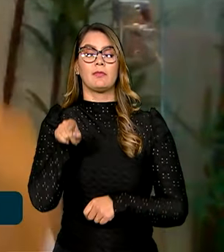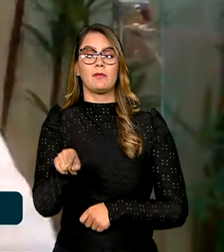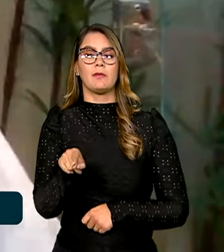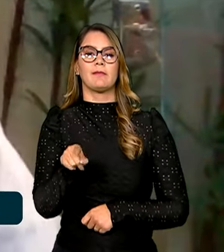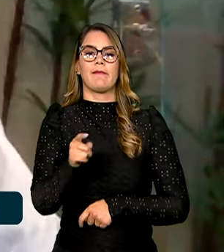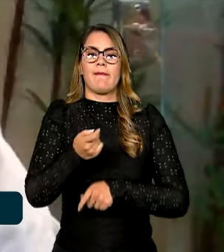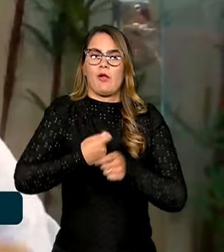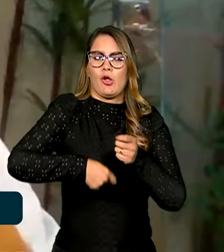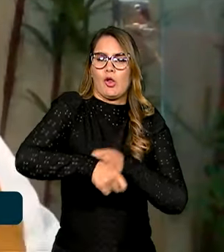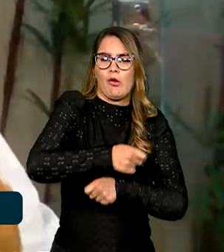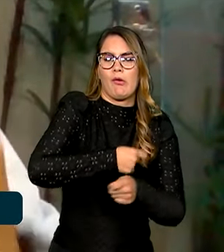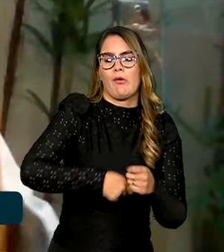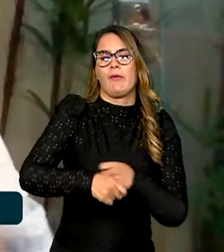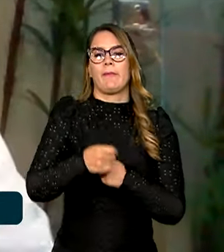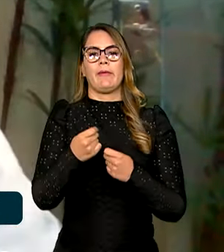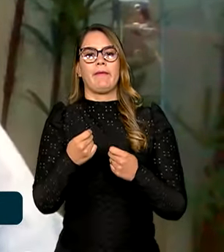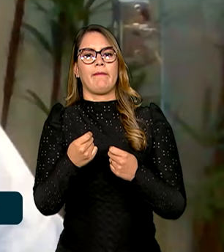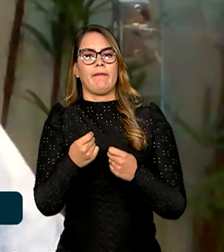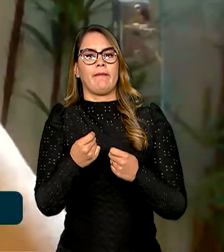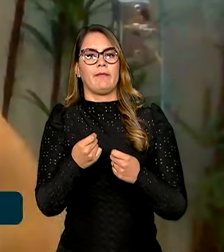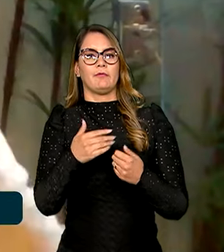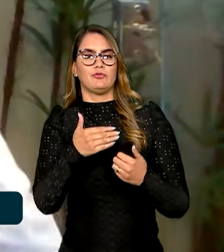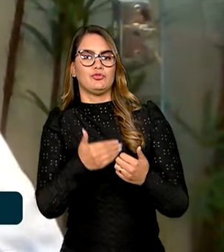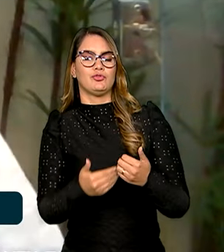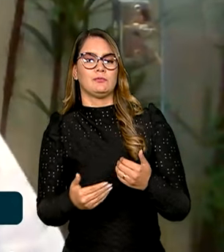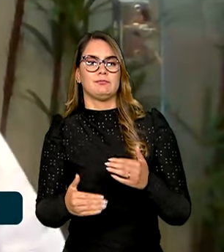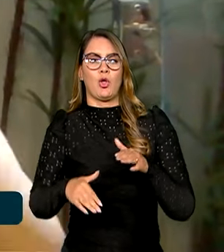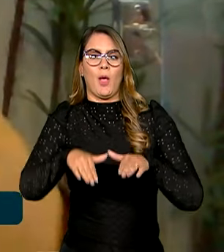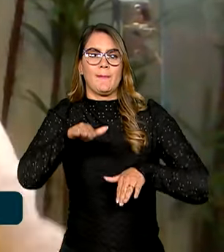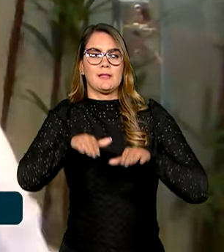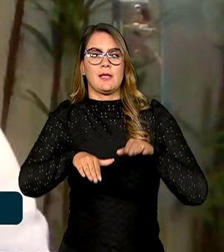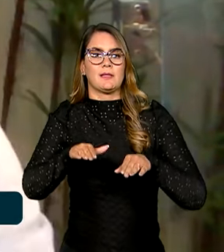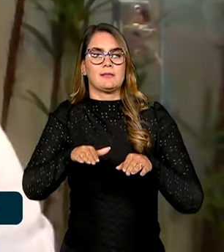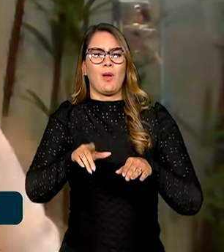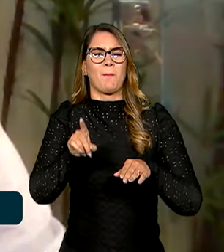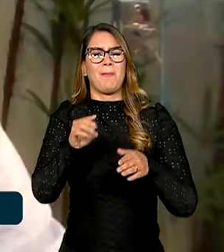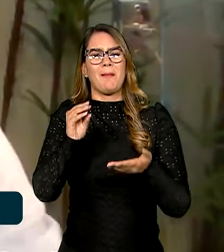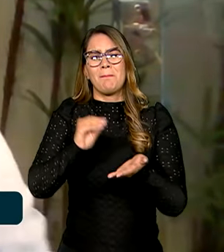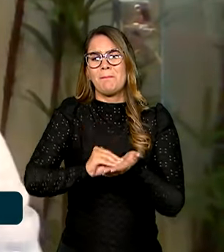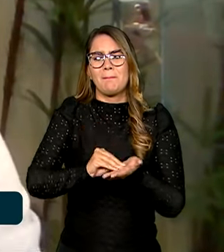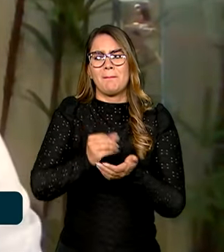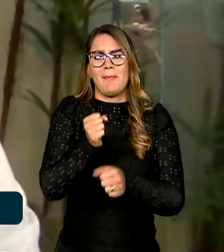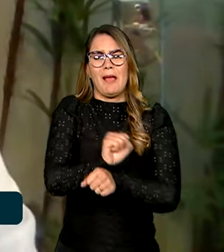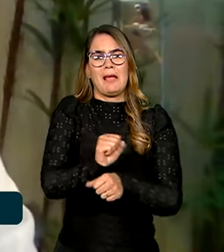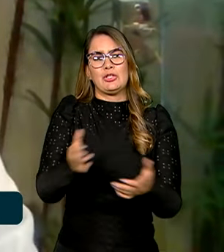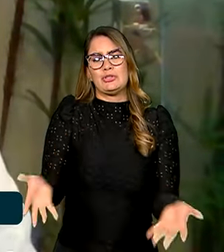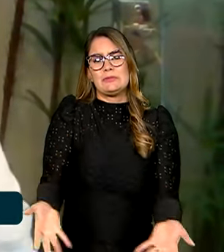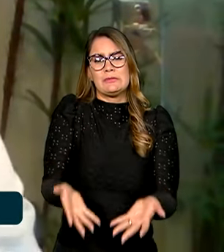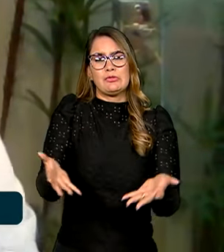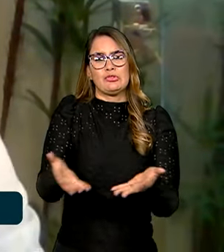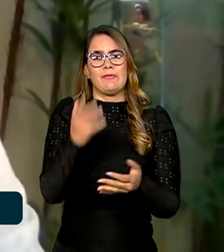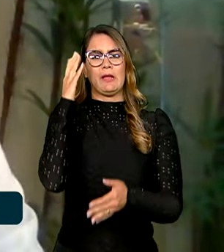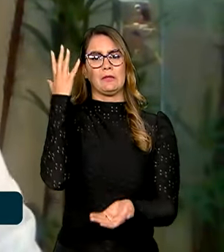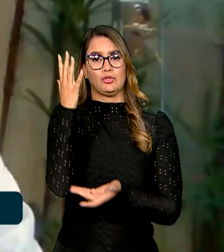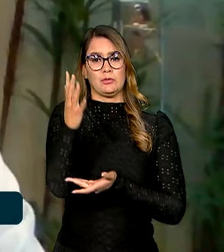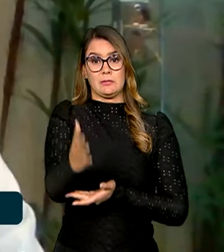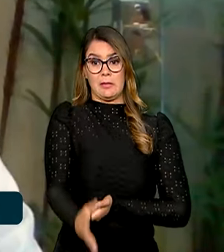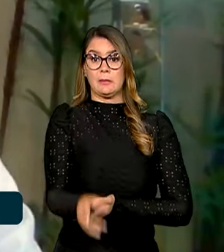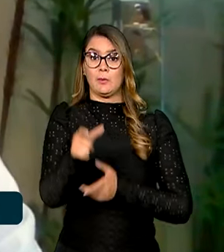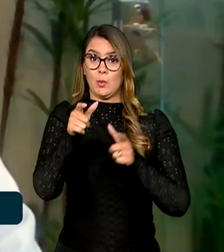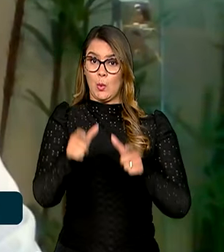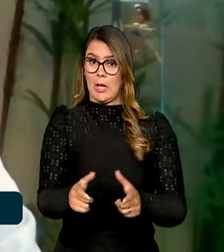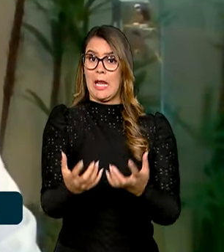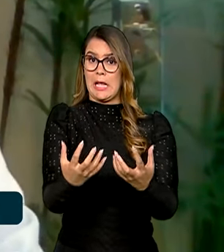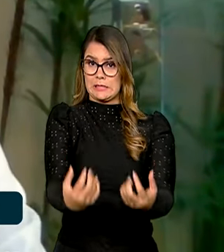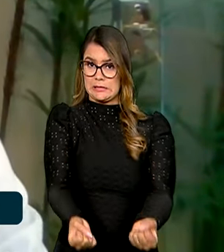econômicos de compensação para desincentivar o desmatamento onde ele é permitido.